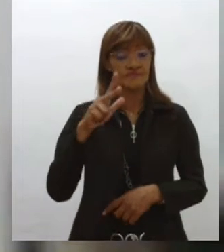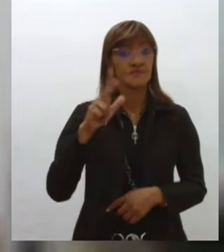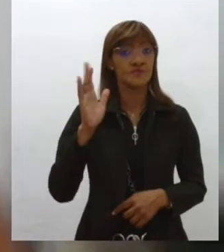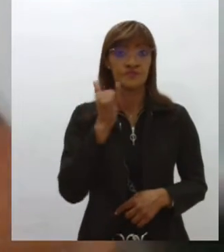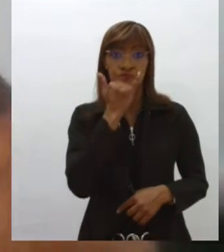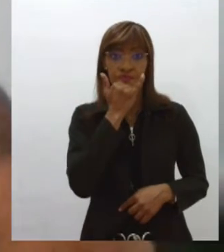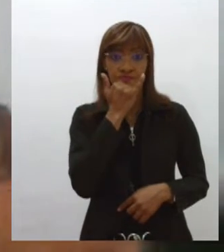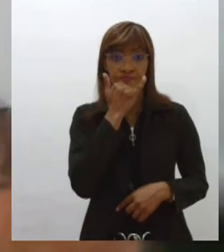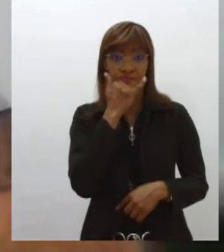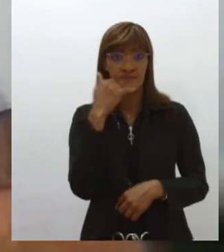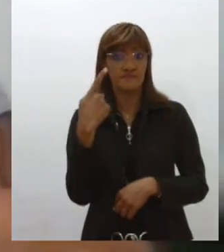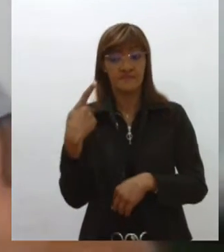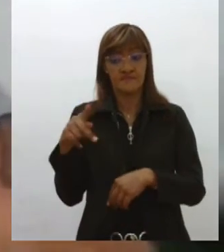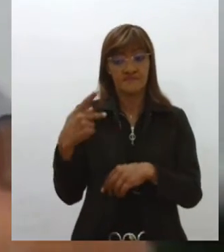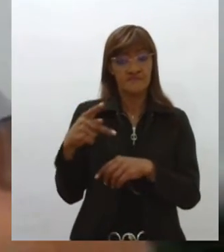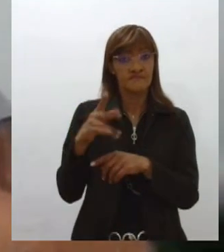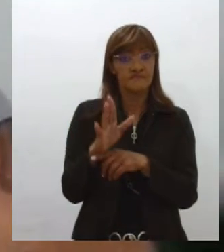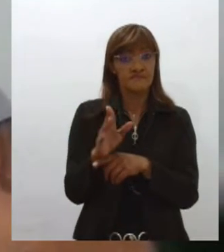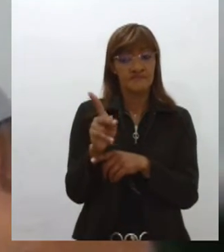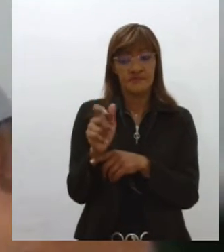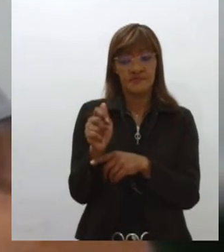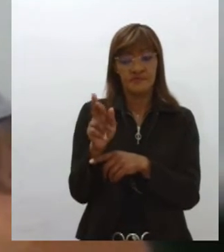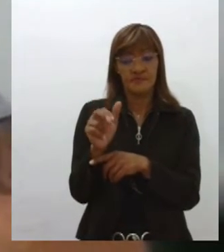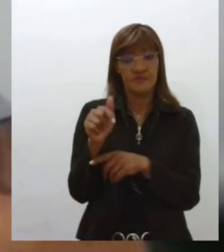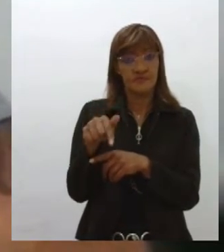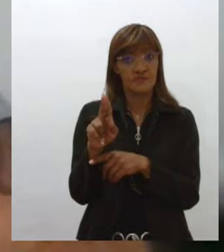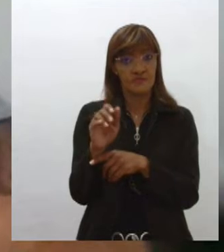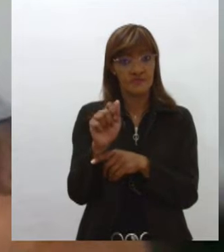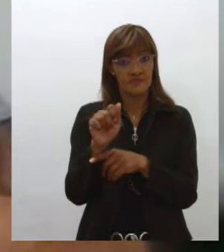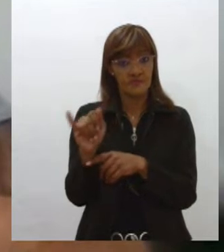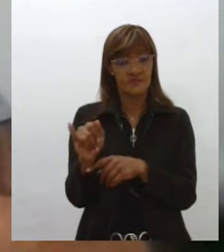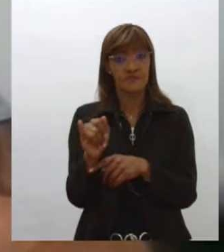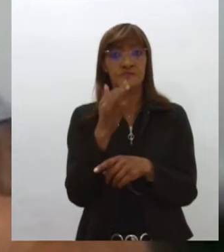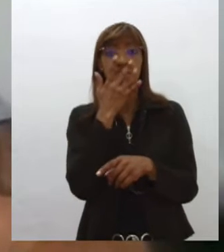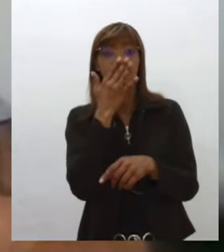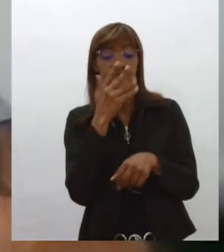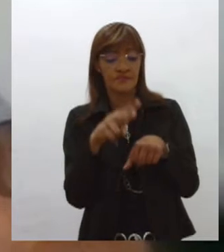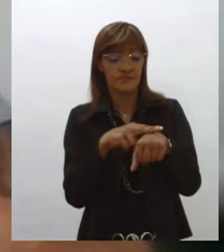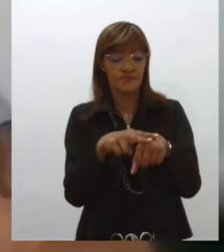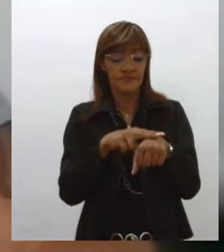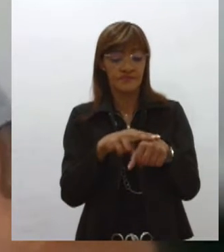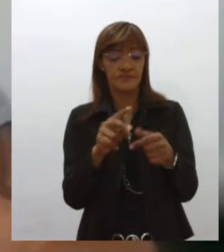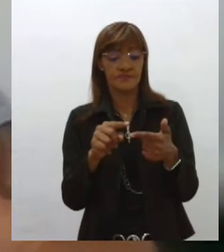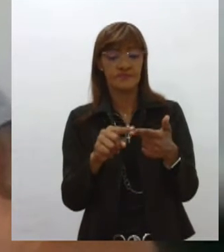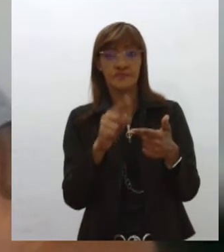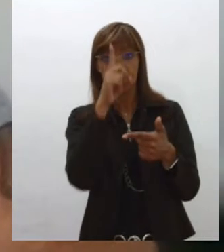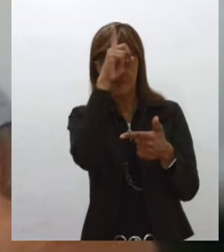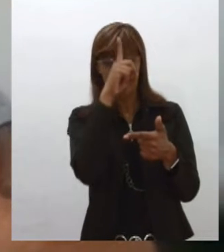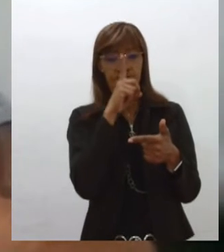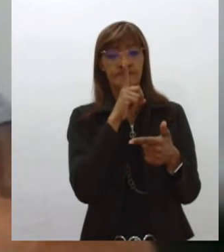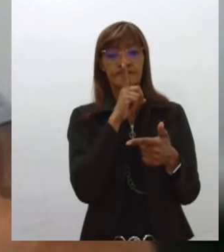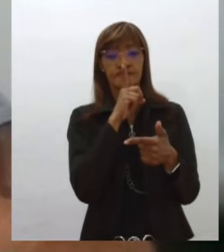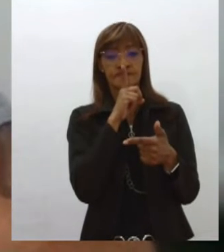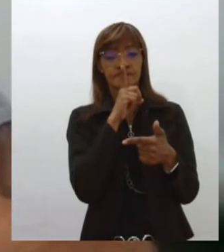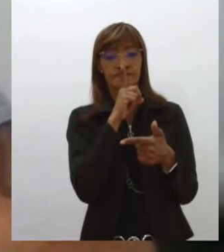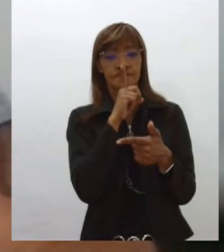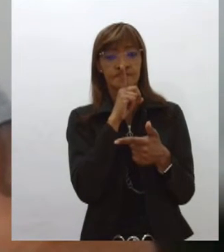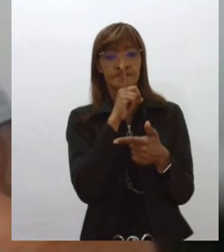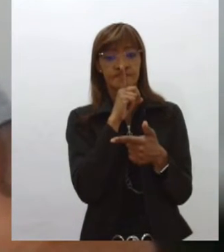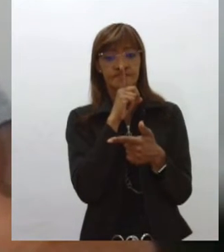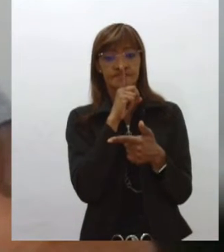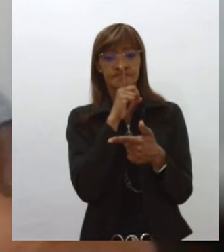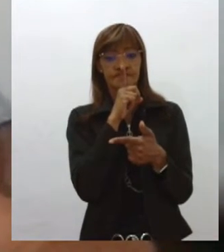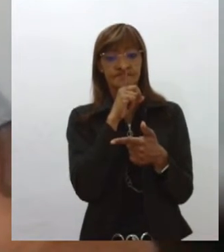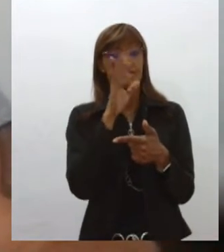emocional, essa ligação com as cores verde e amarelo, né? Que são as cores aí do Império.